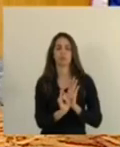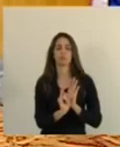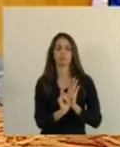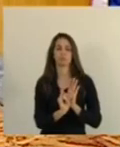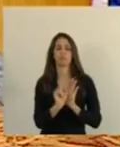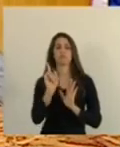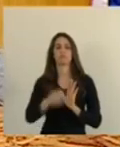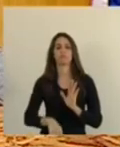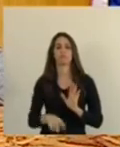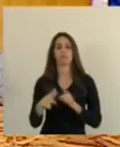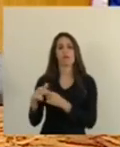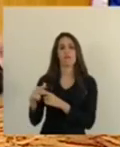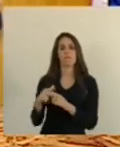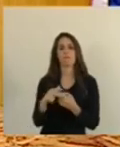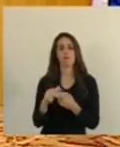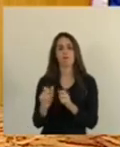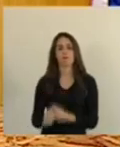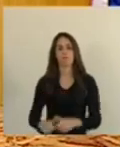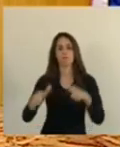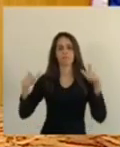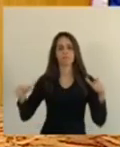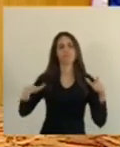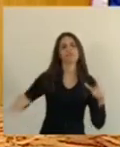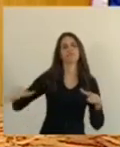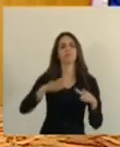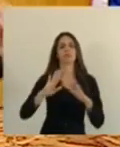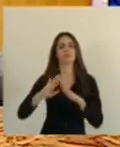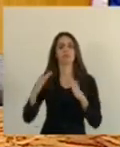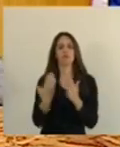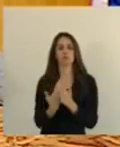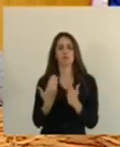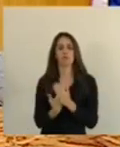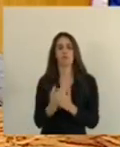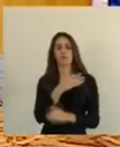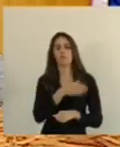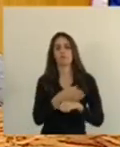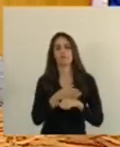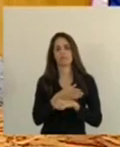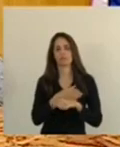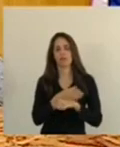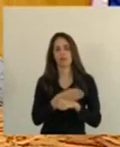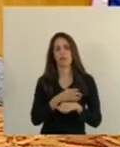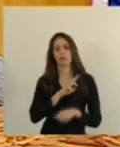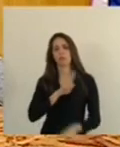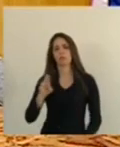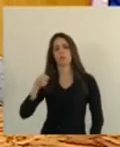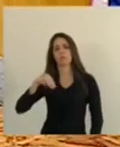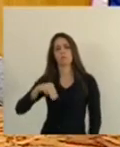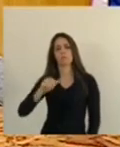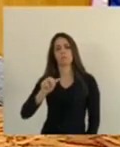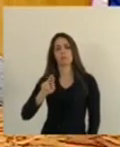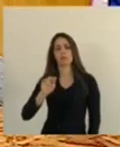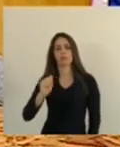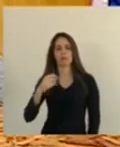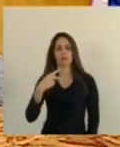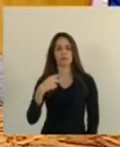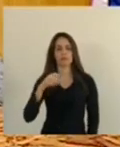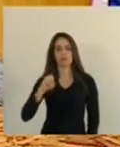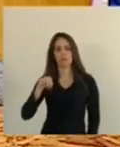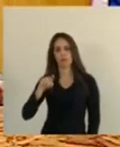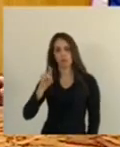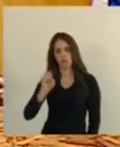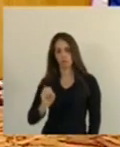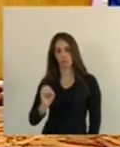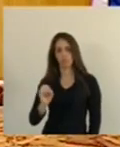a reforma e ampliação da Escola Maria Penedo em Valparaíso Serra. Aliás, uma escola muito